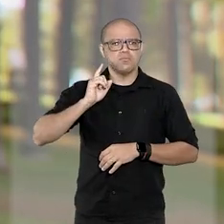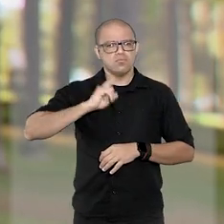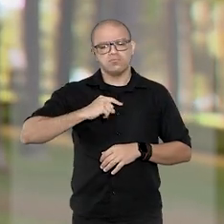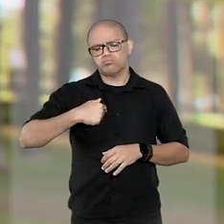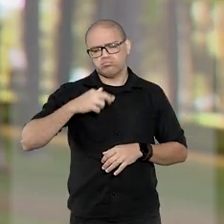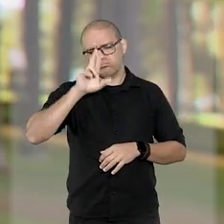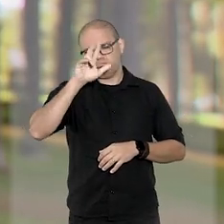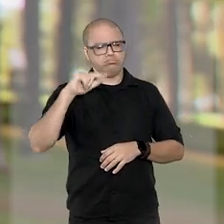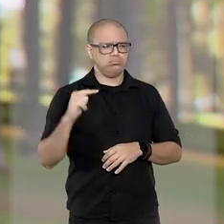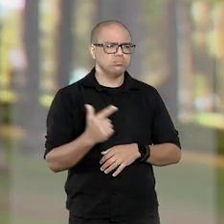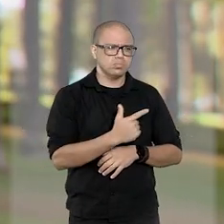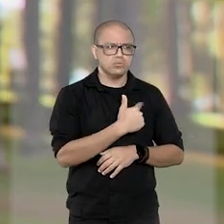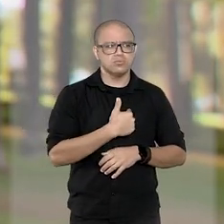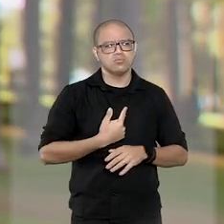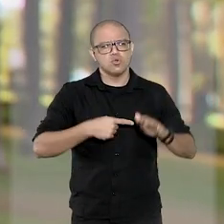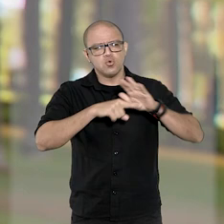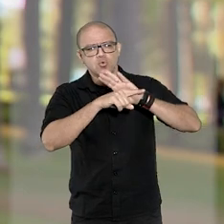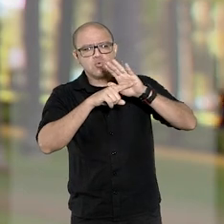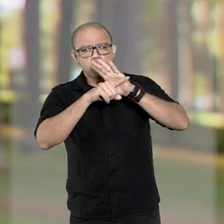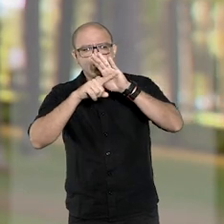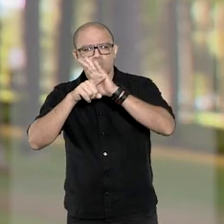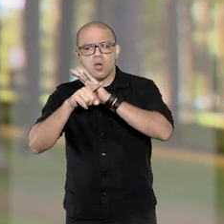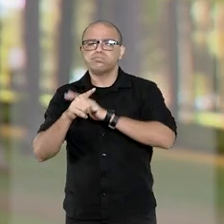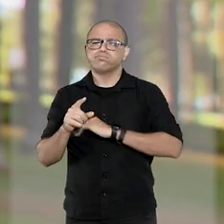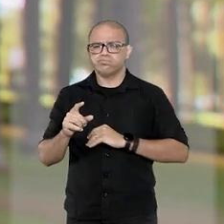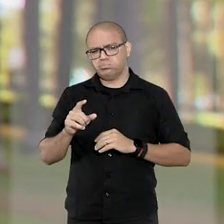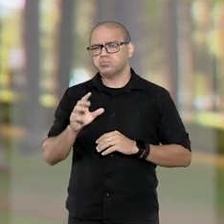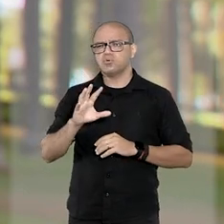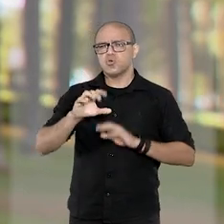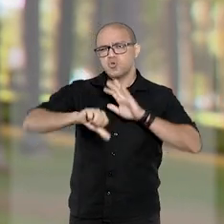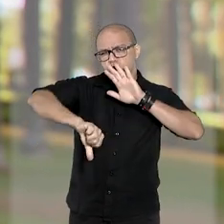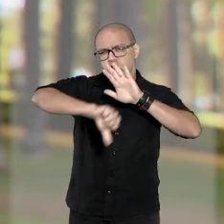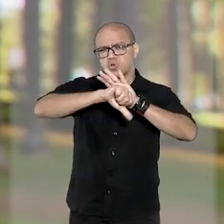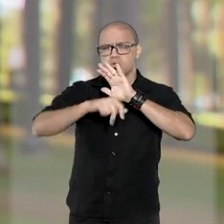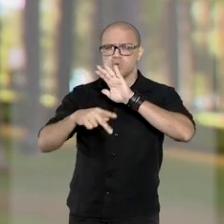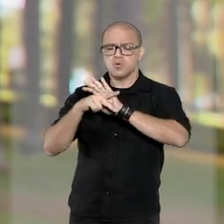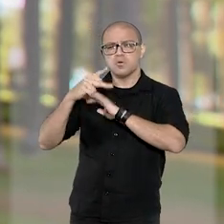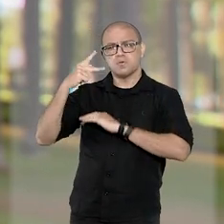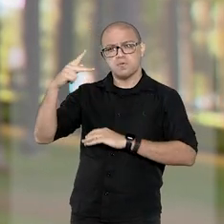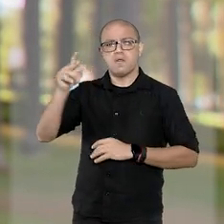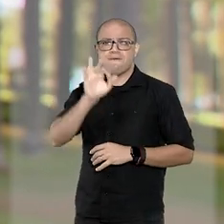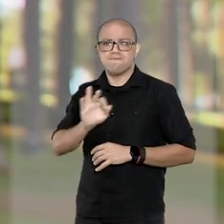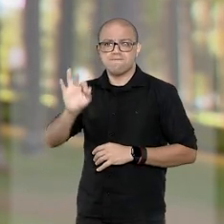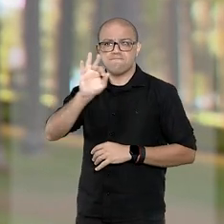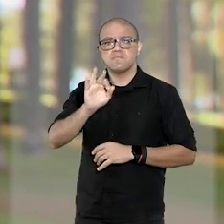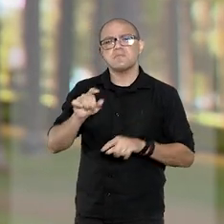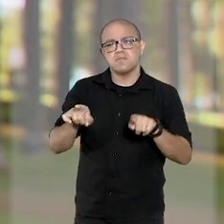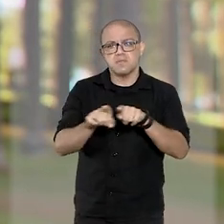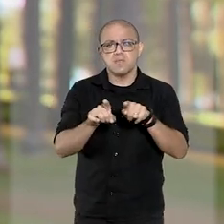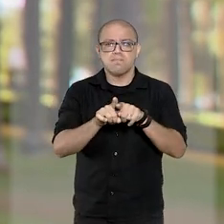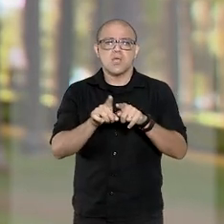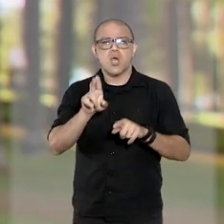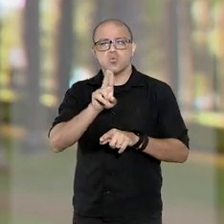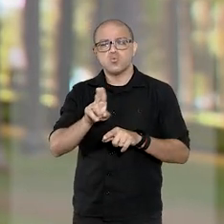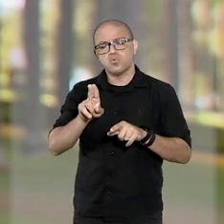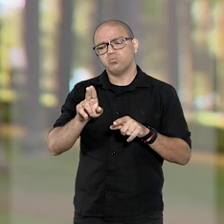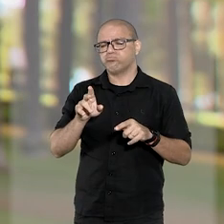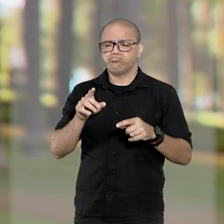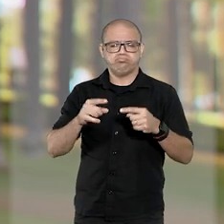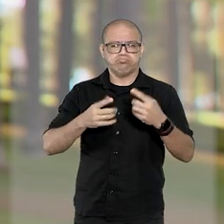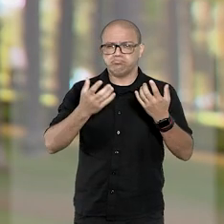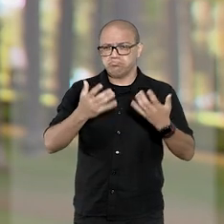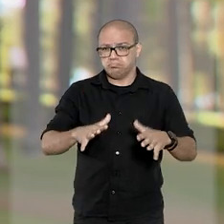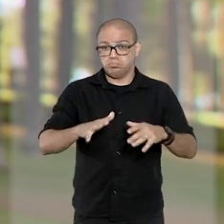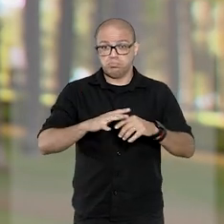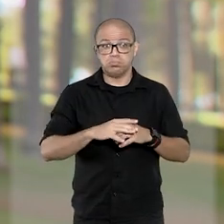incompetente por não verificar hipótese de crime federal nem a presença de interesse da União no caso. Os autos foram então